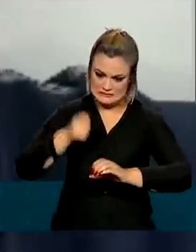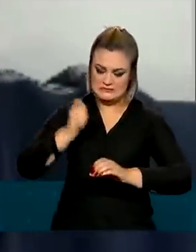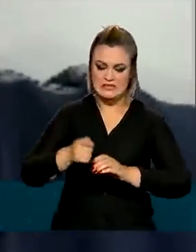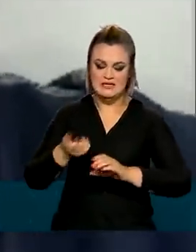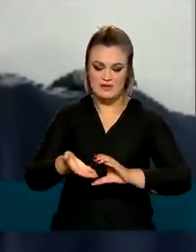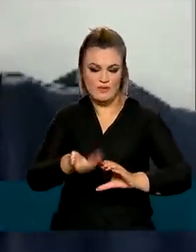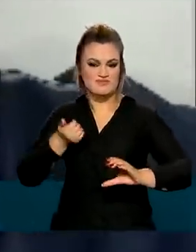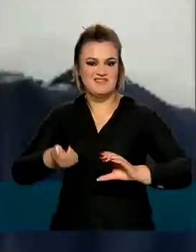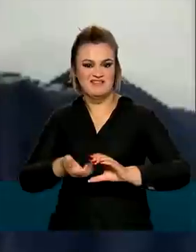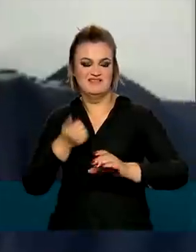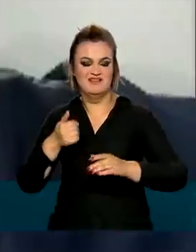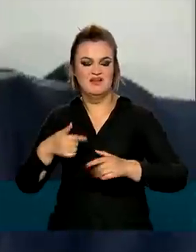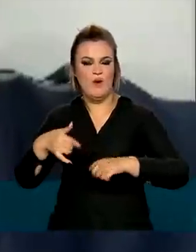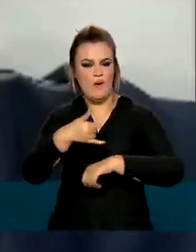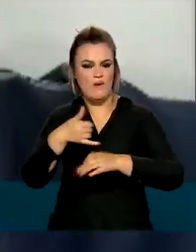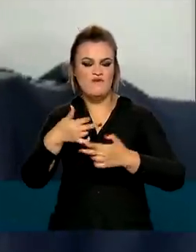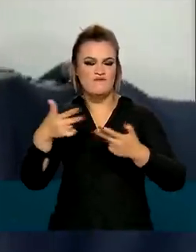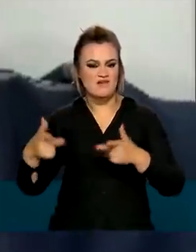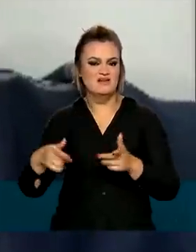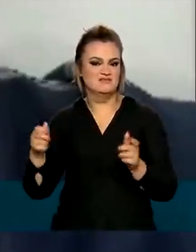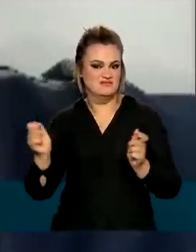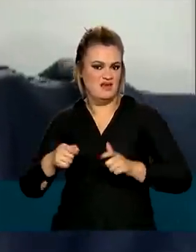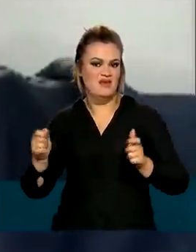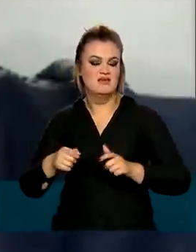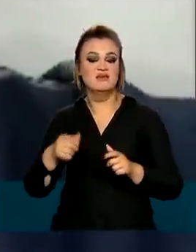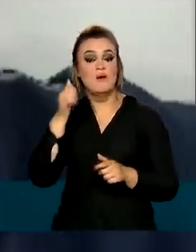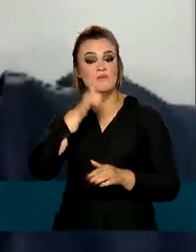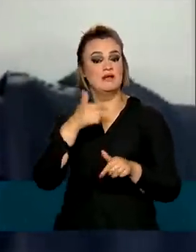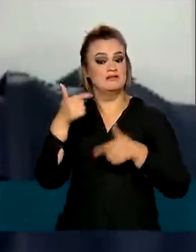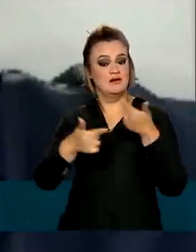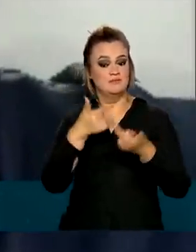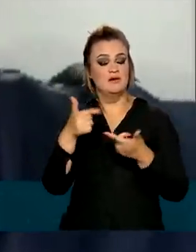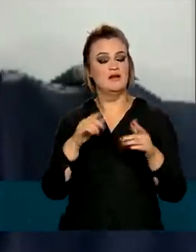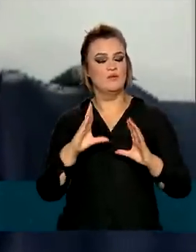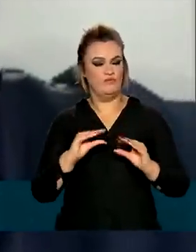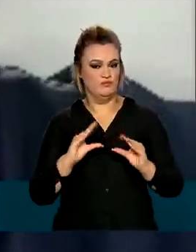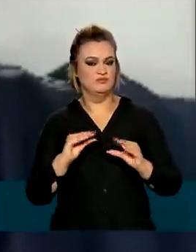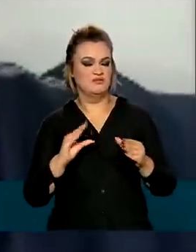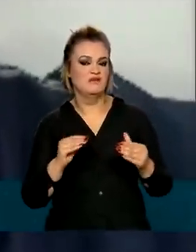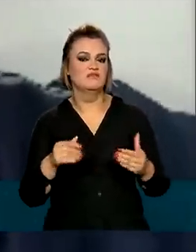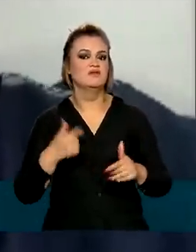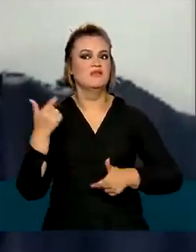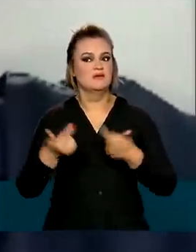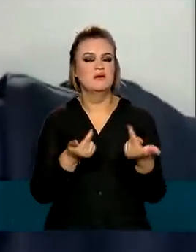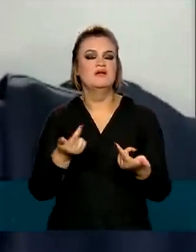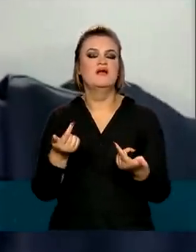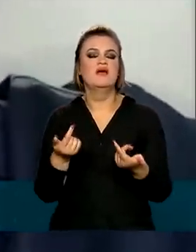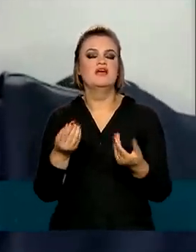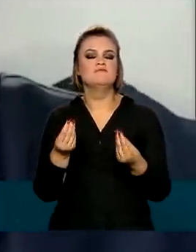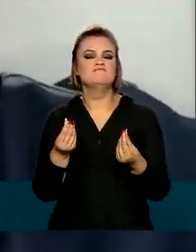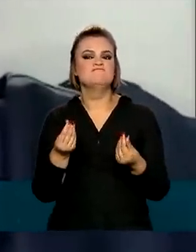estação de trabalho onde ela pode trabalhar de forma mais confortável, de forma mais